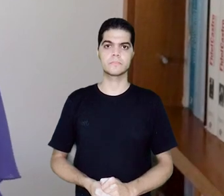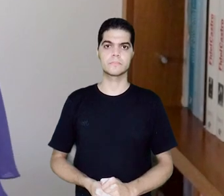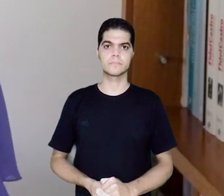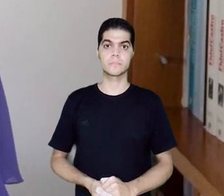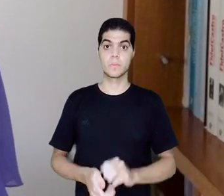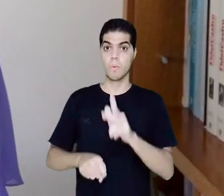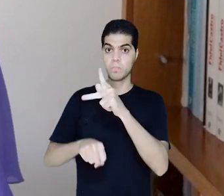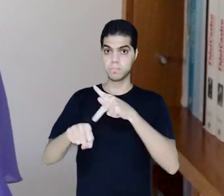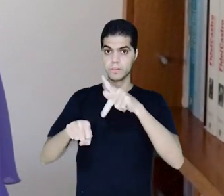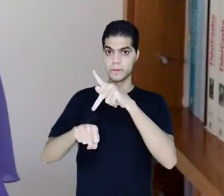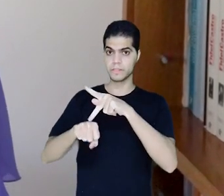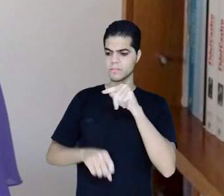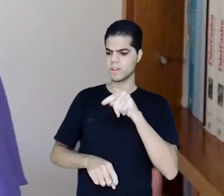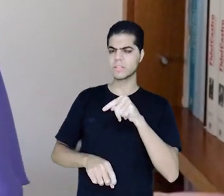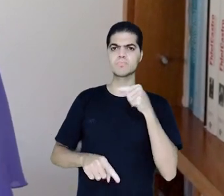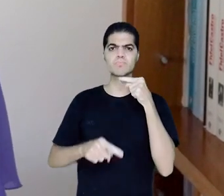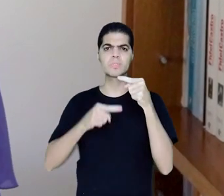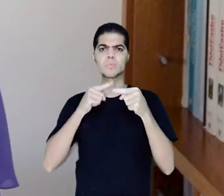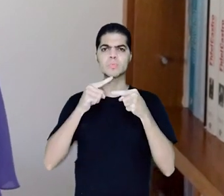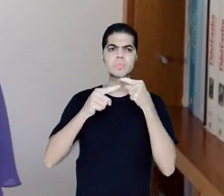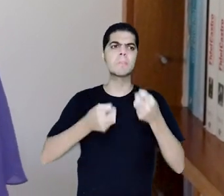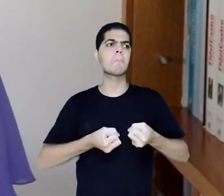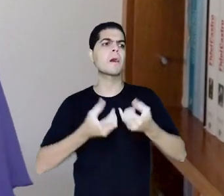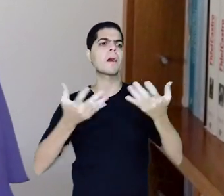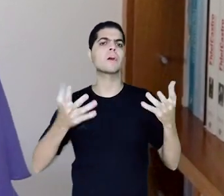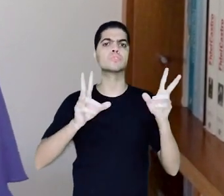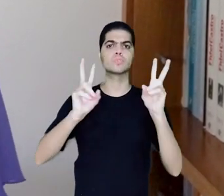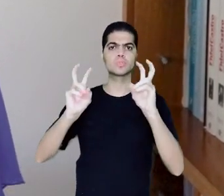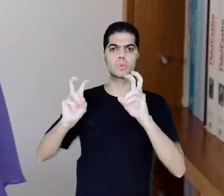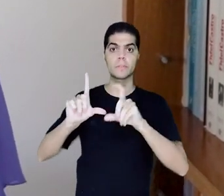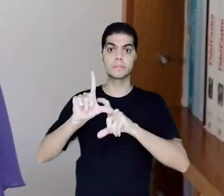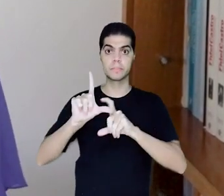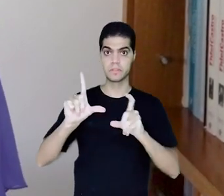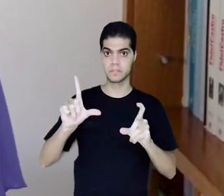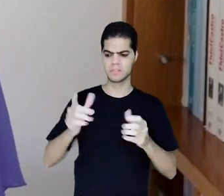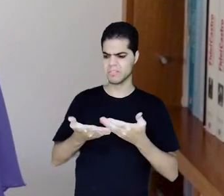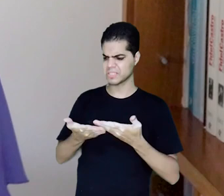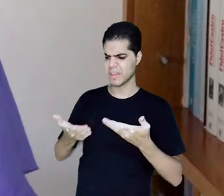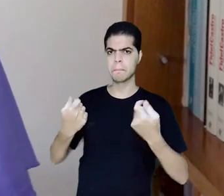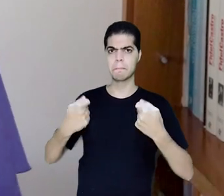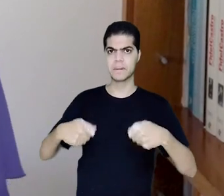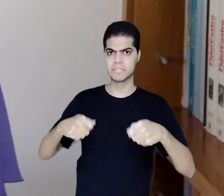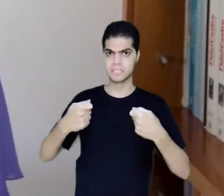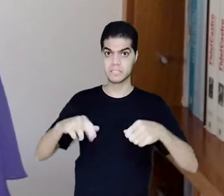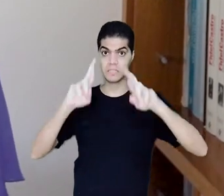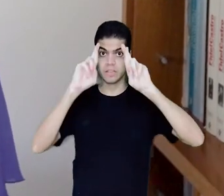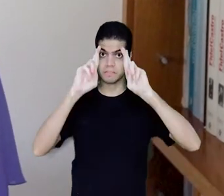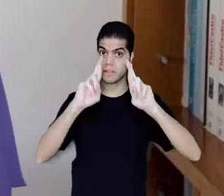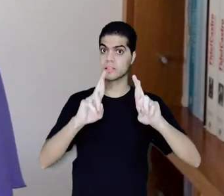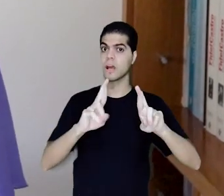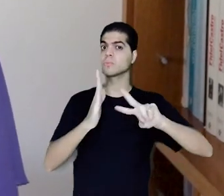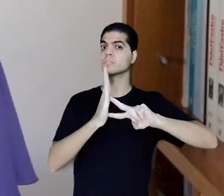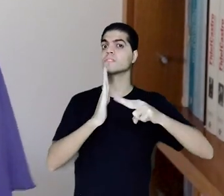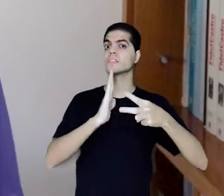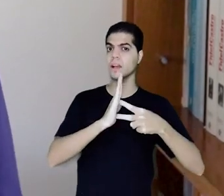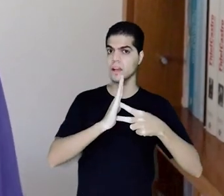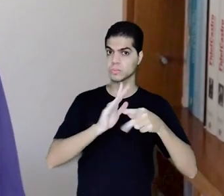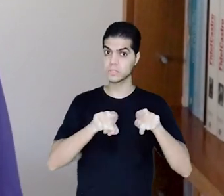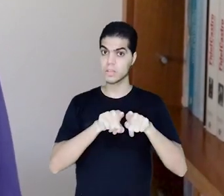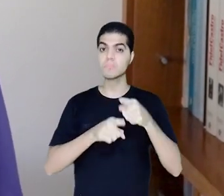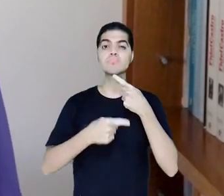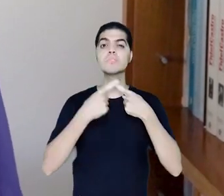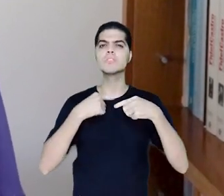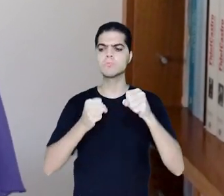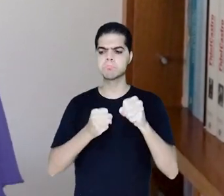Um país não pode falar de independência se não respeitar o conceito e a vontade de